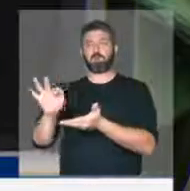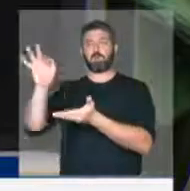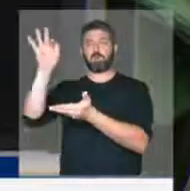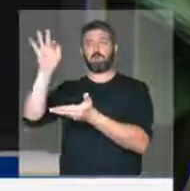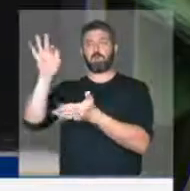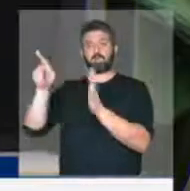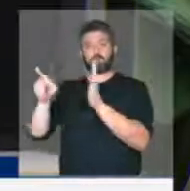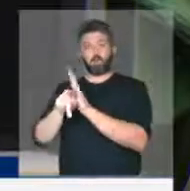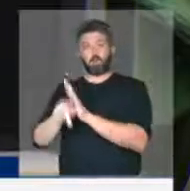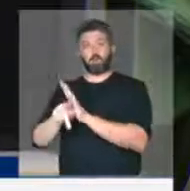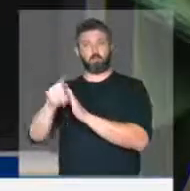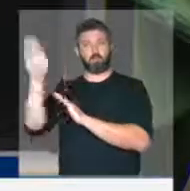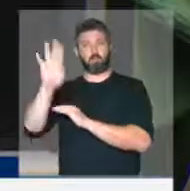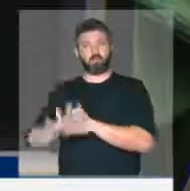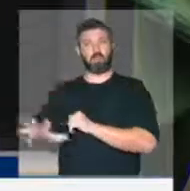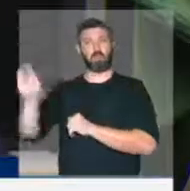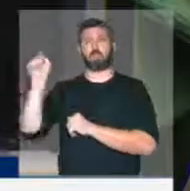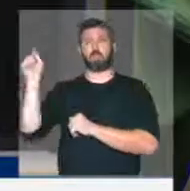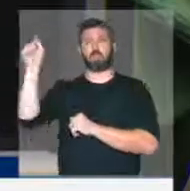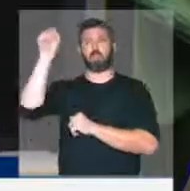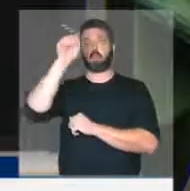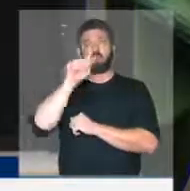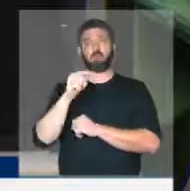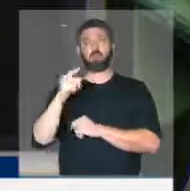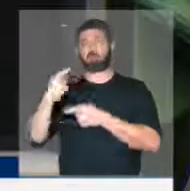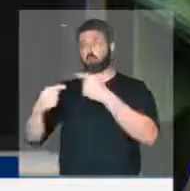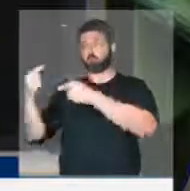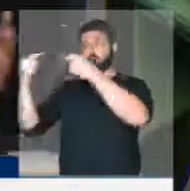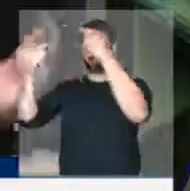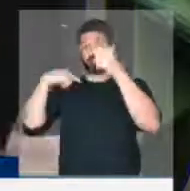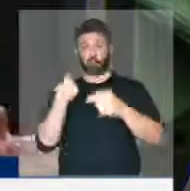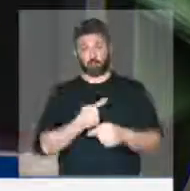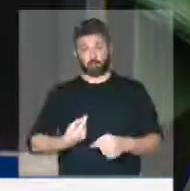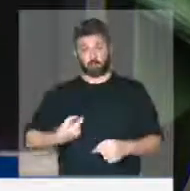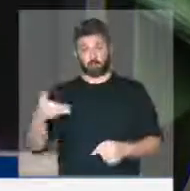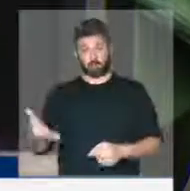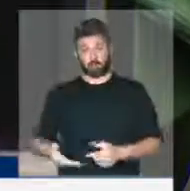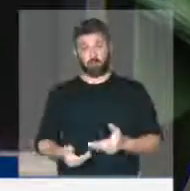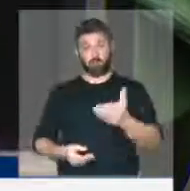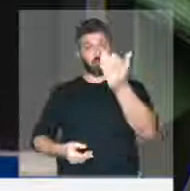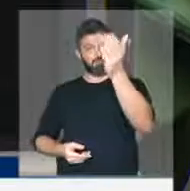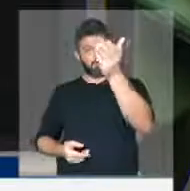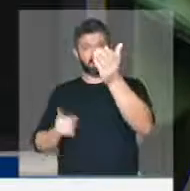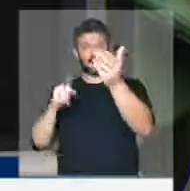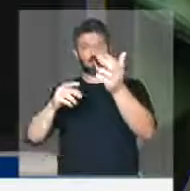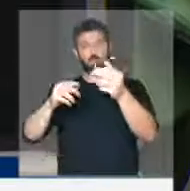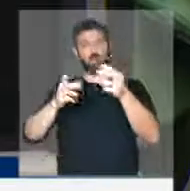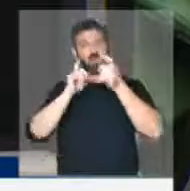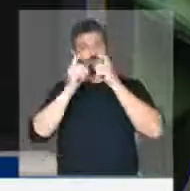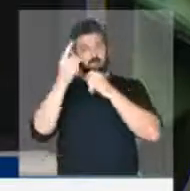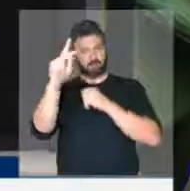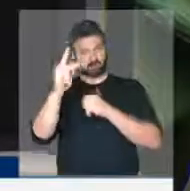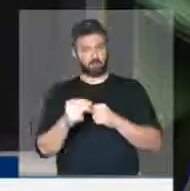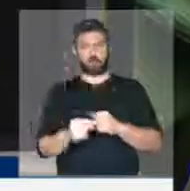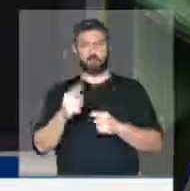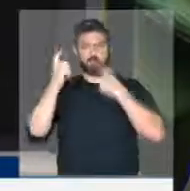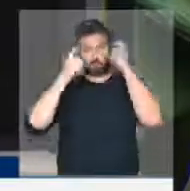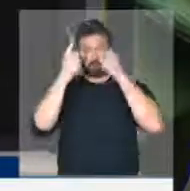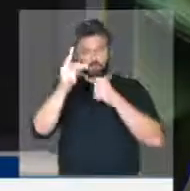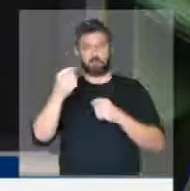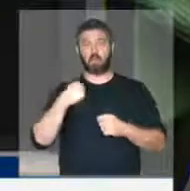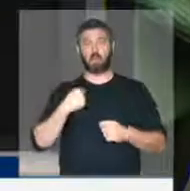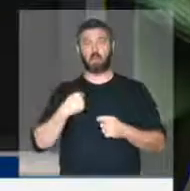federações de indústria de todo o país, que nós estamos aqui agora, sobre o seu comando e sua preocupação,